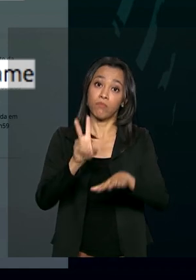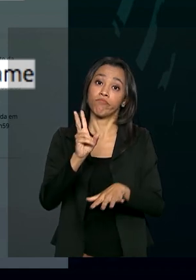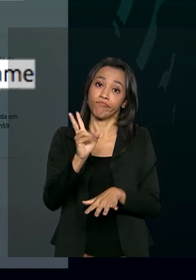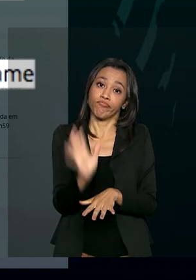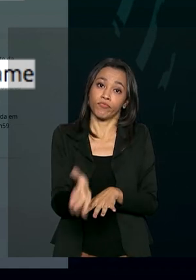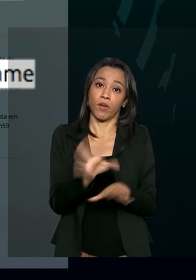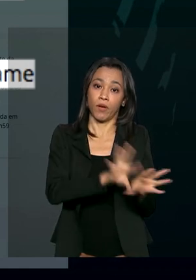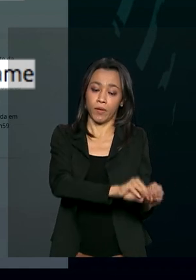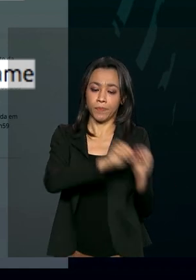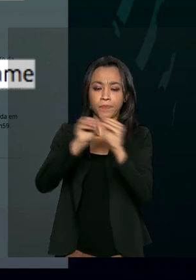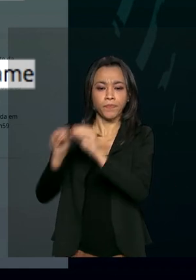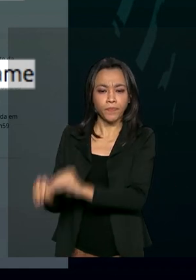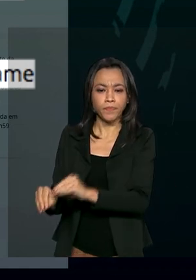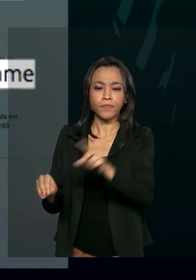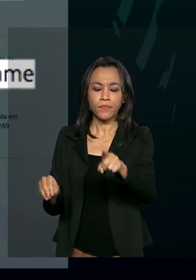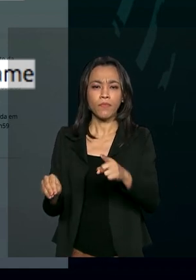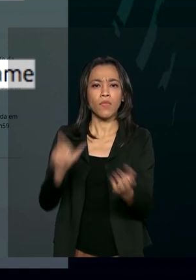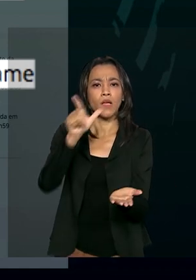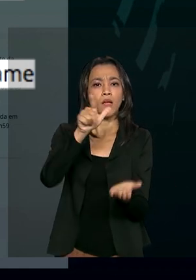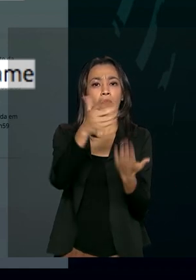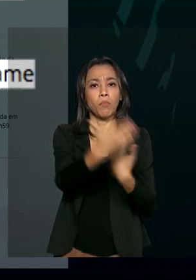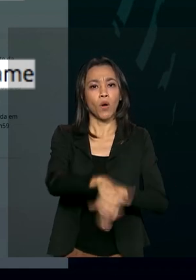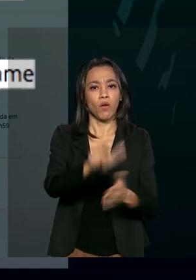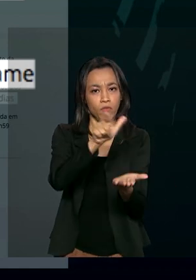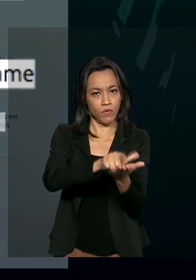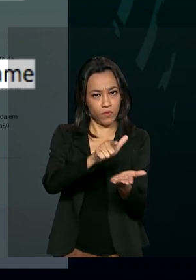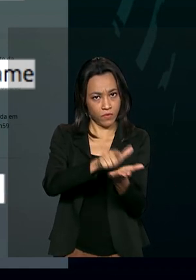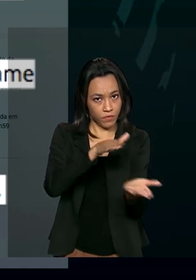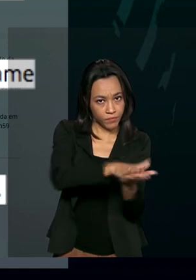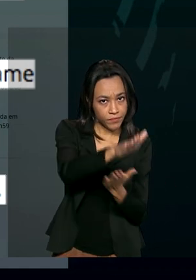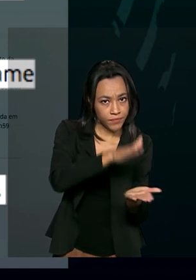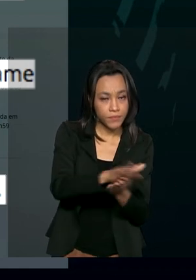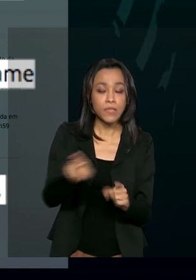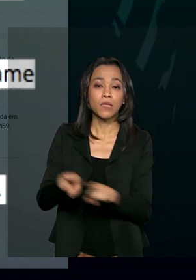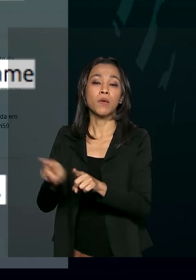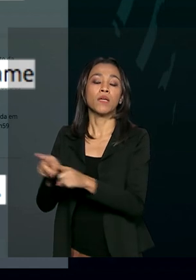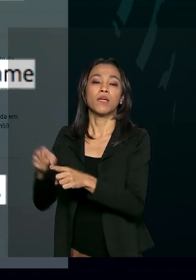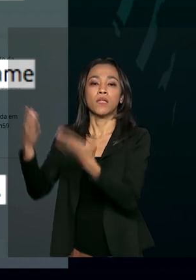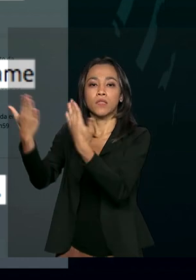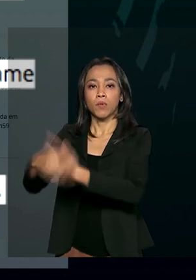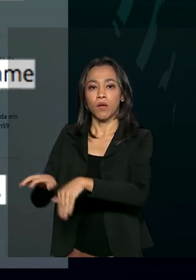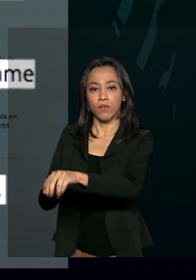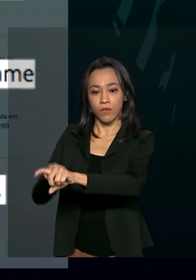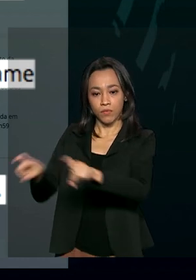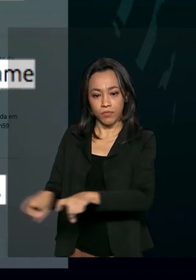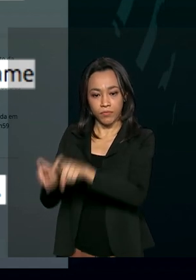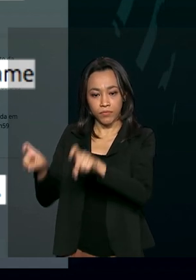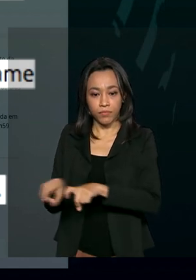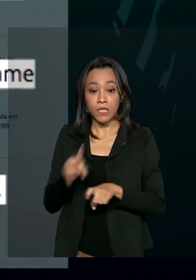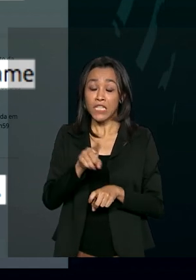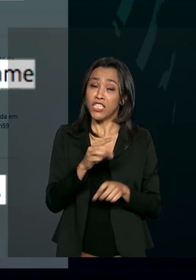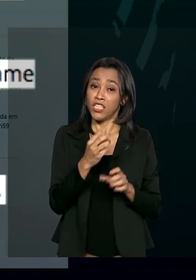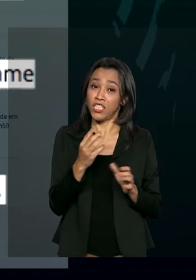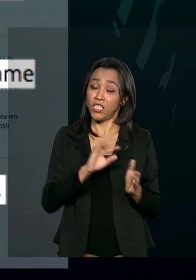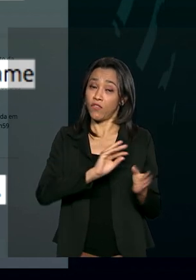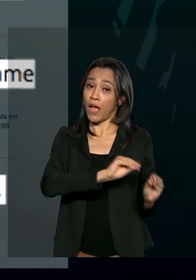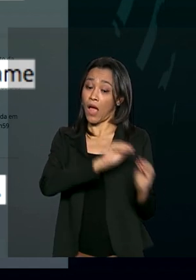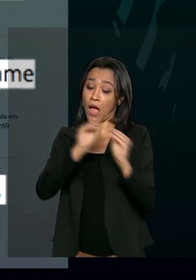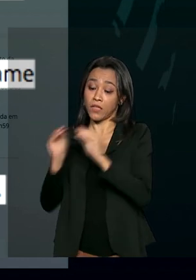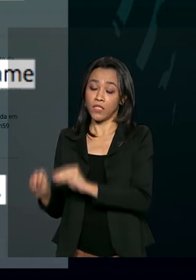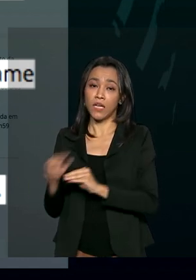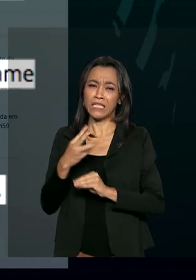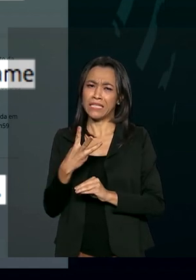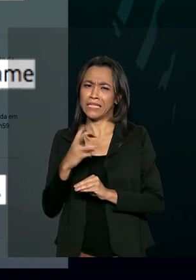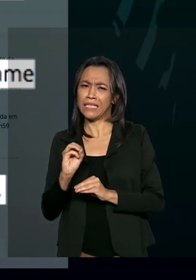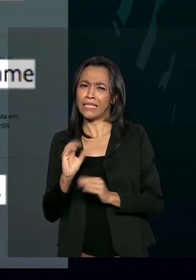dos exames nas versões impressa e digital. As datas serão adiadas de 30 a 60 dias em relação